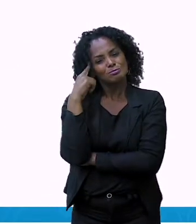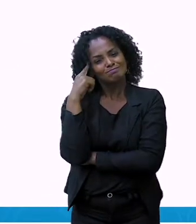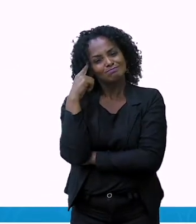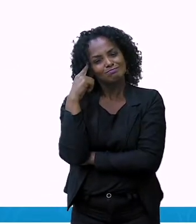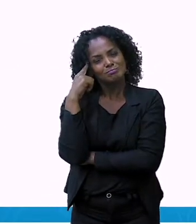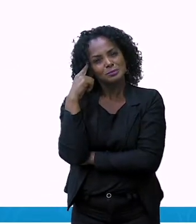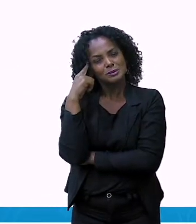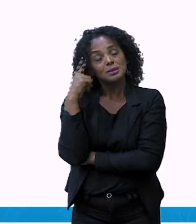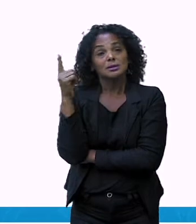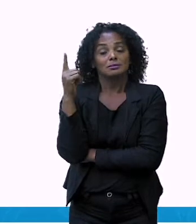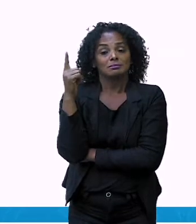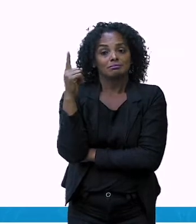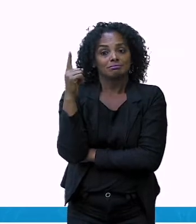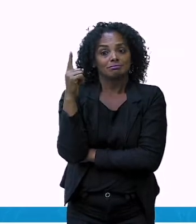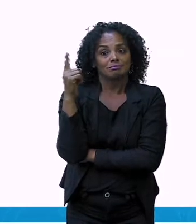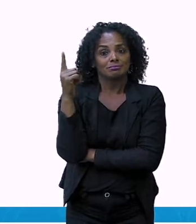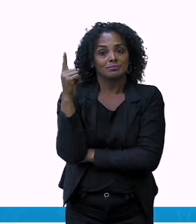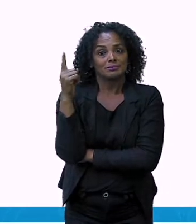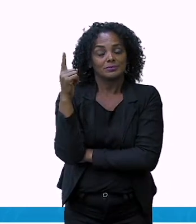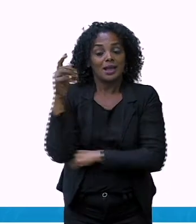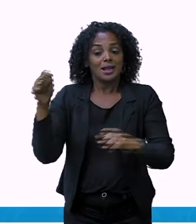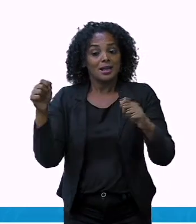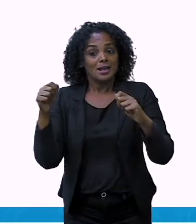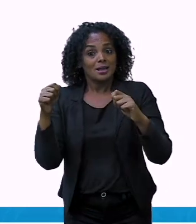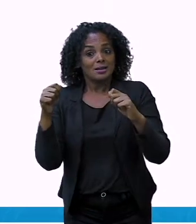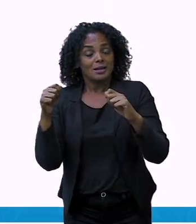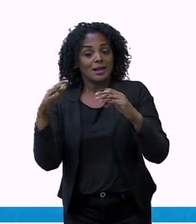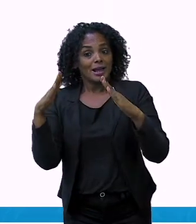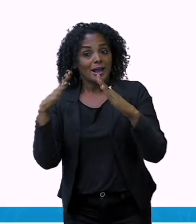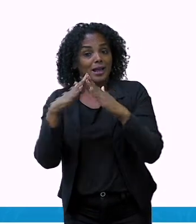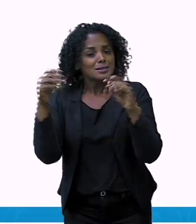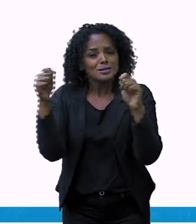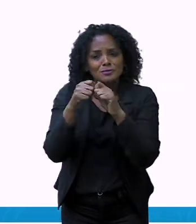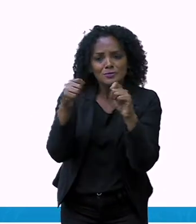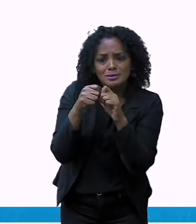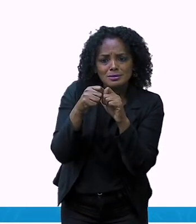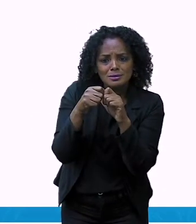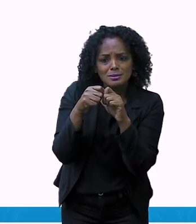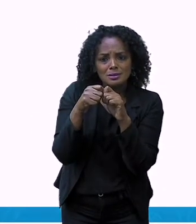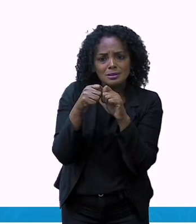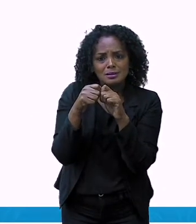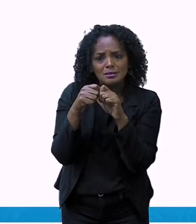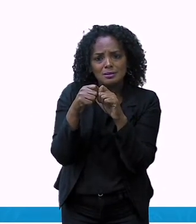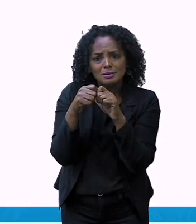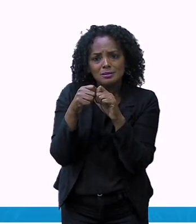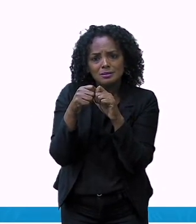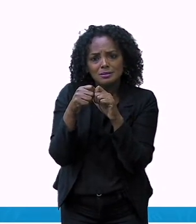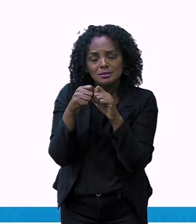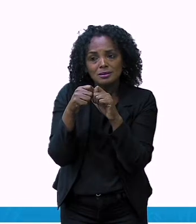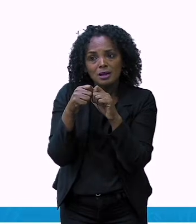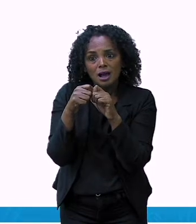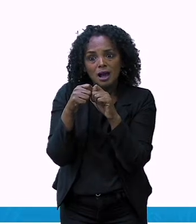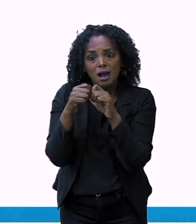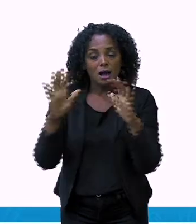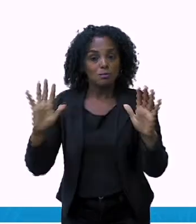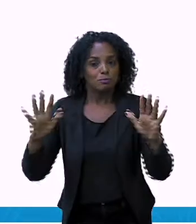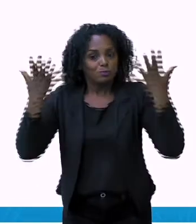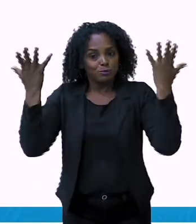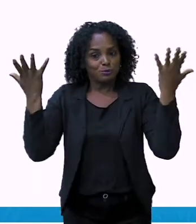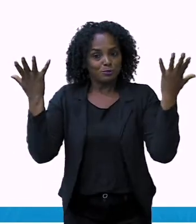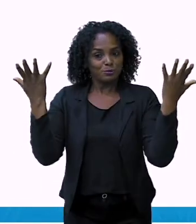Vamos fazer uma casa? Será que vai dar certo? Foi uma